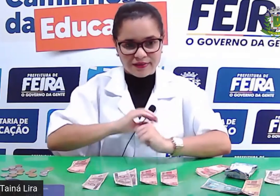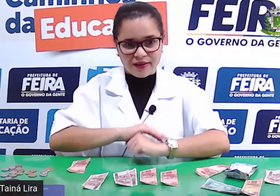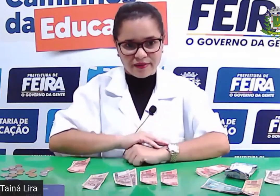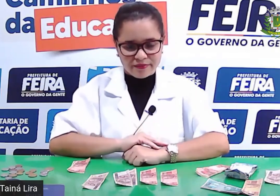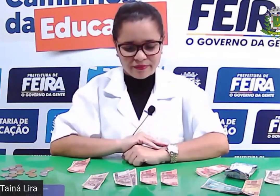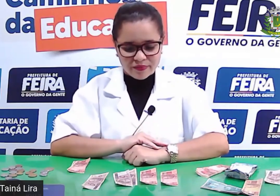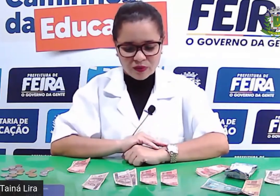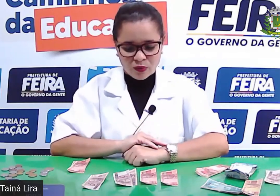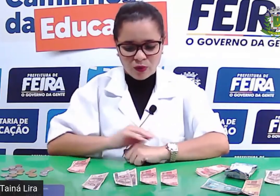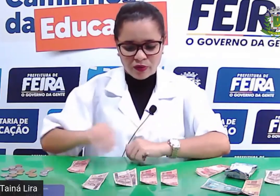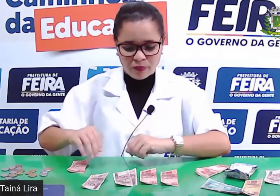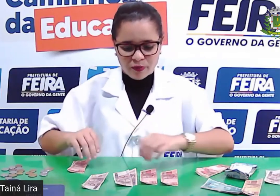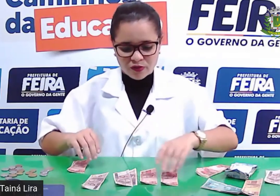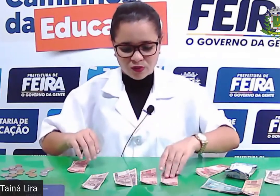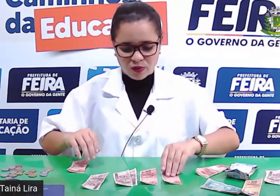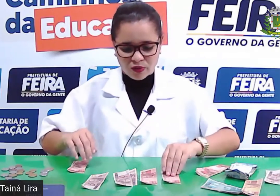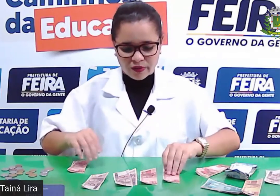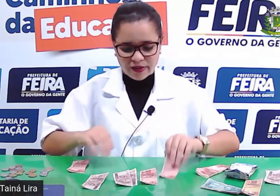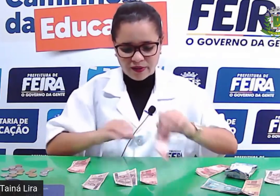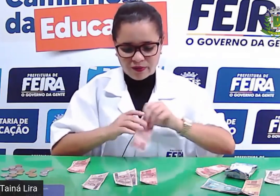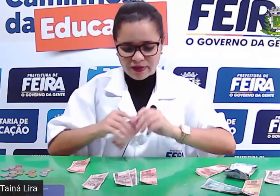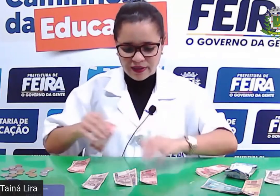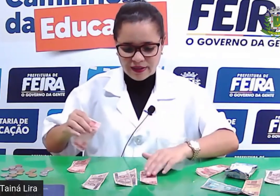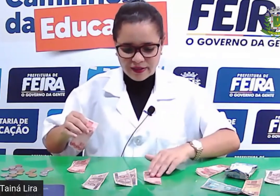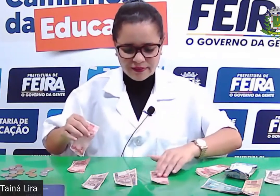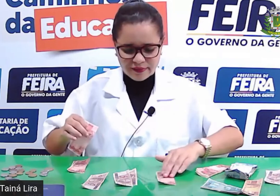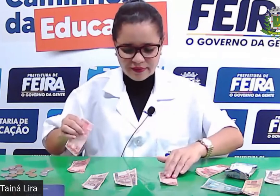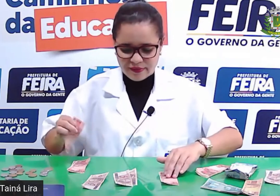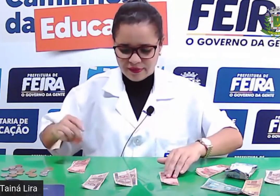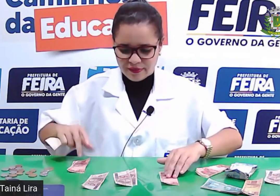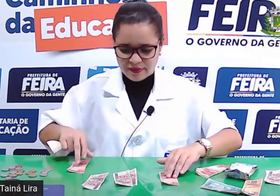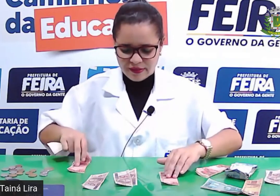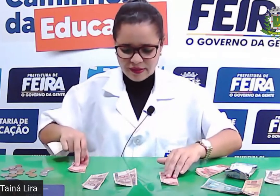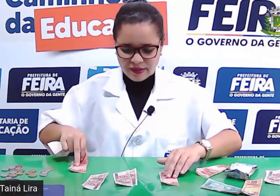quarenta. Ou eu posso colocar, olha lá,